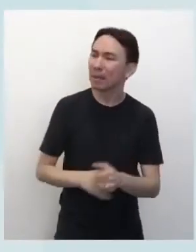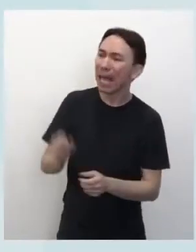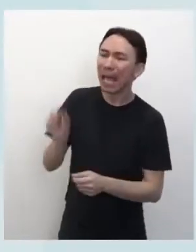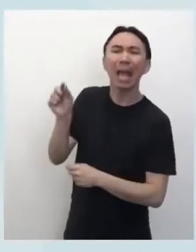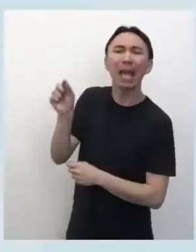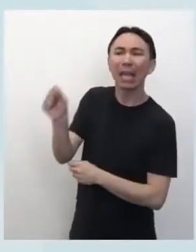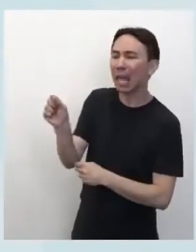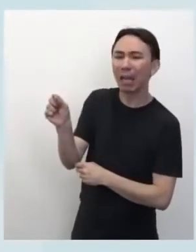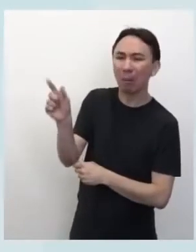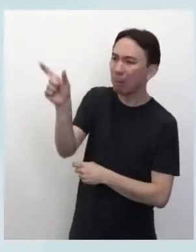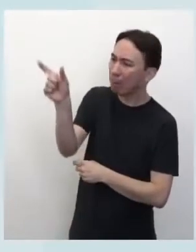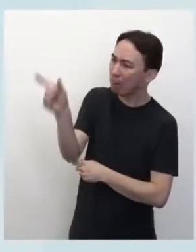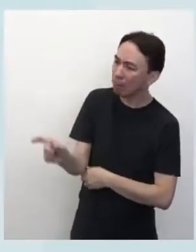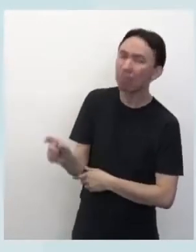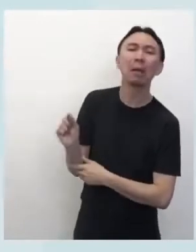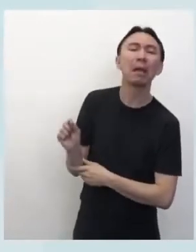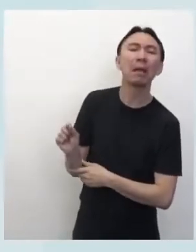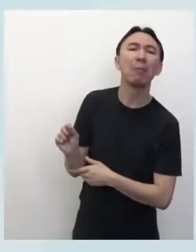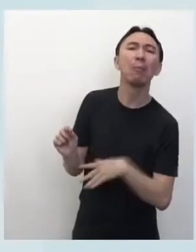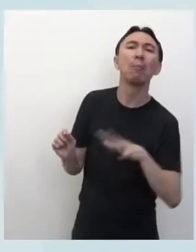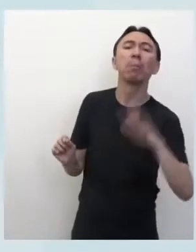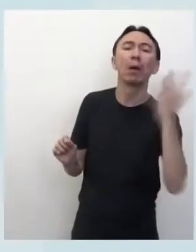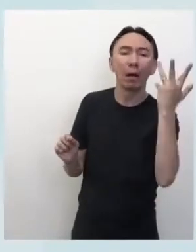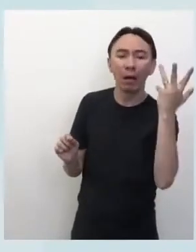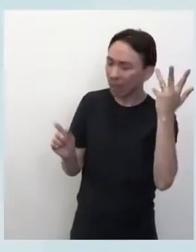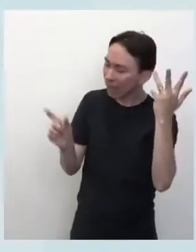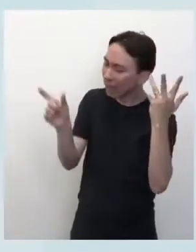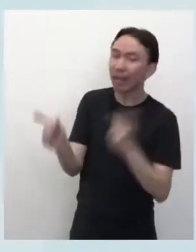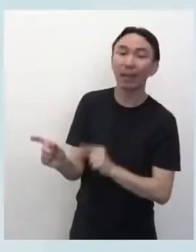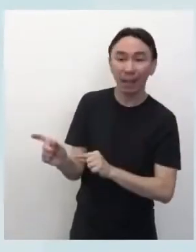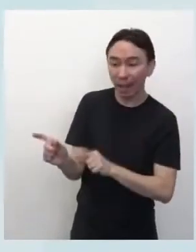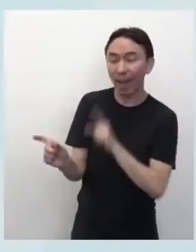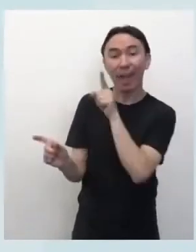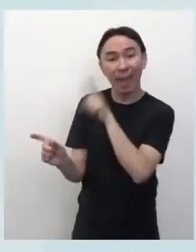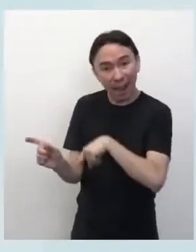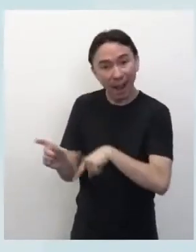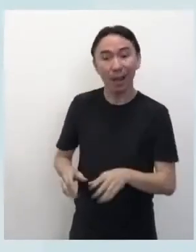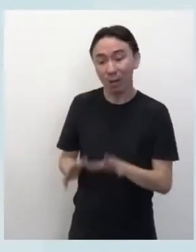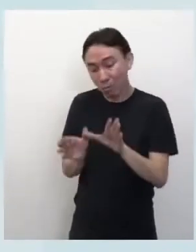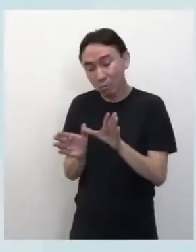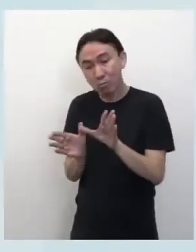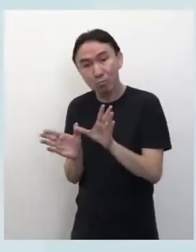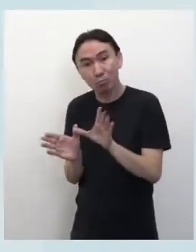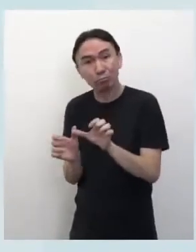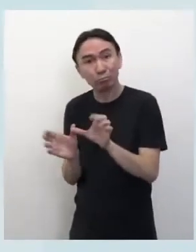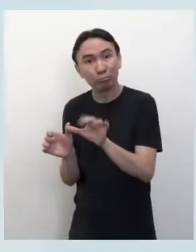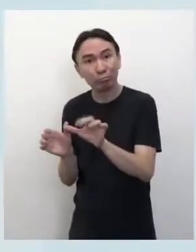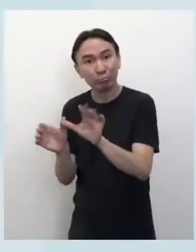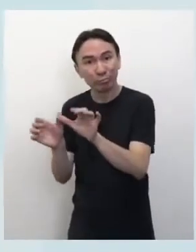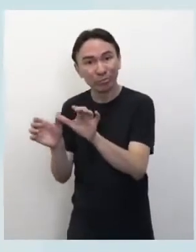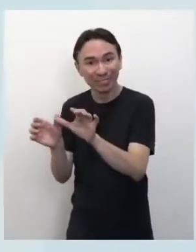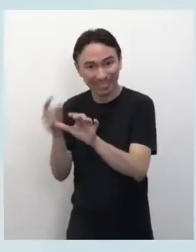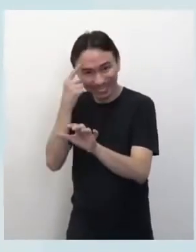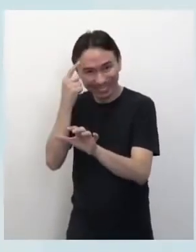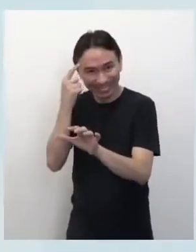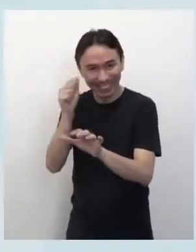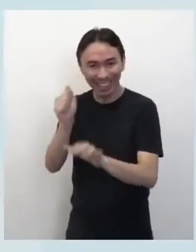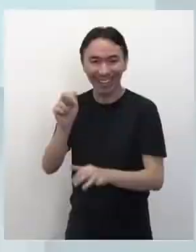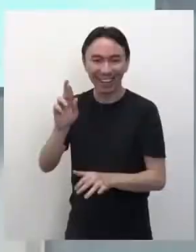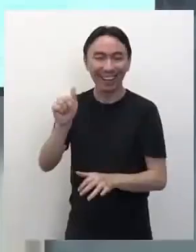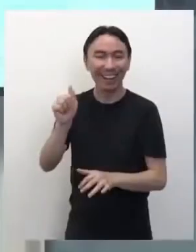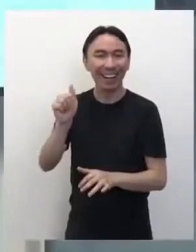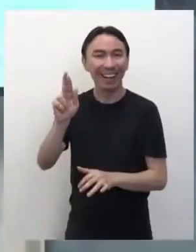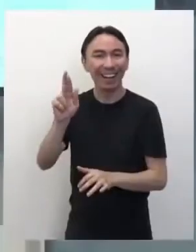né? Quem está acontecendo isso? Com as ararinhas. Observe que nós temos aí um diminutivo, que não é tão comum ser